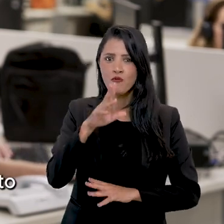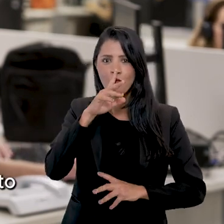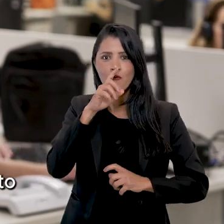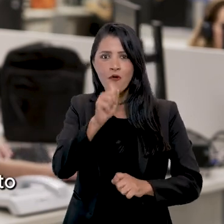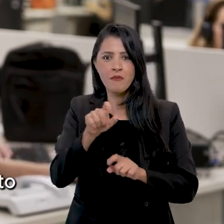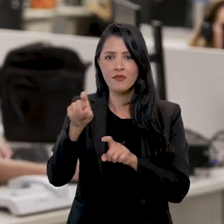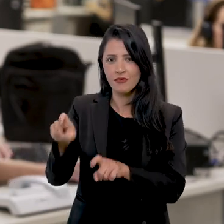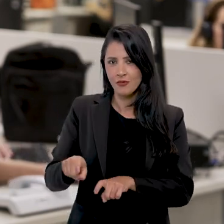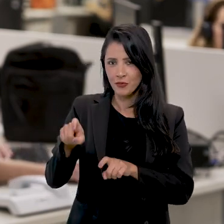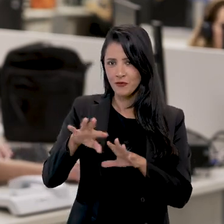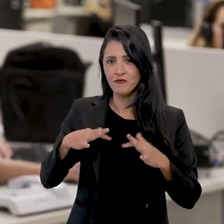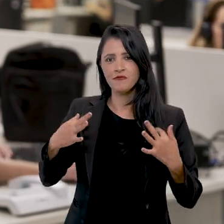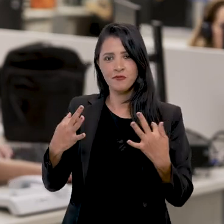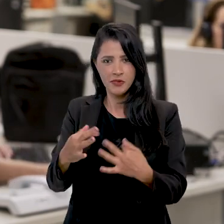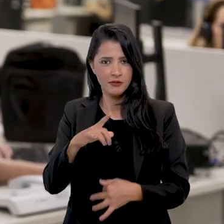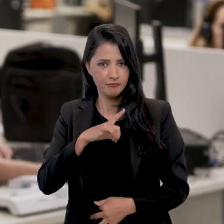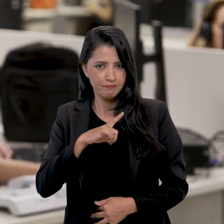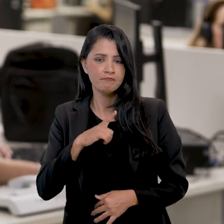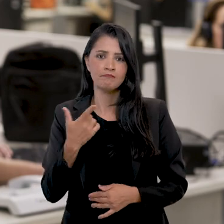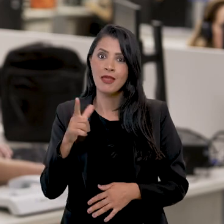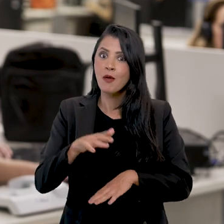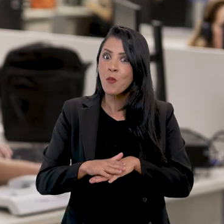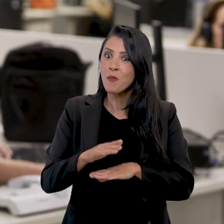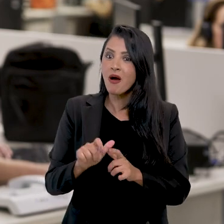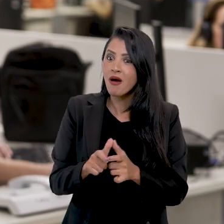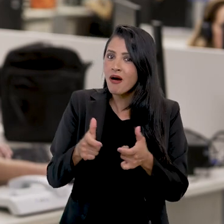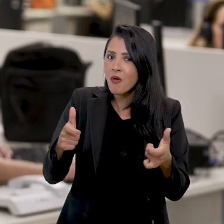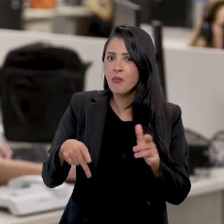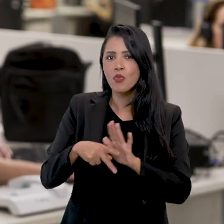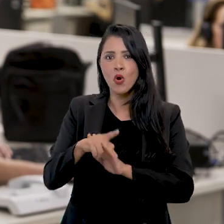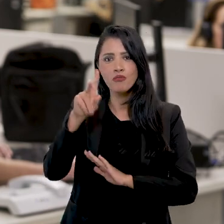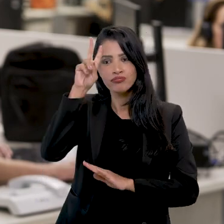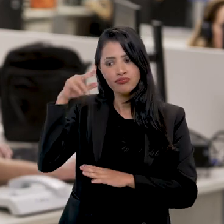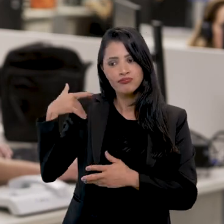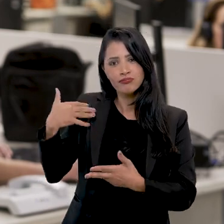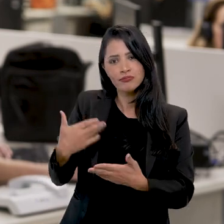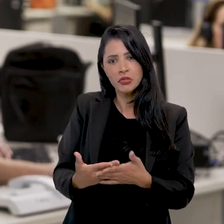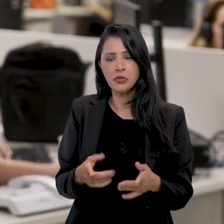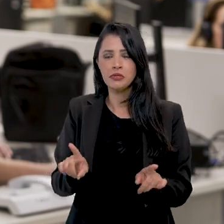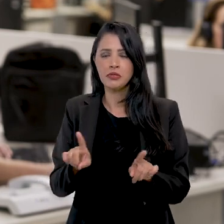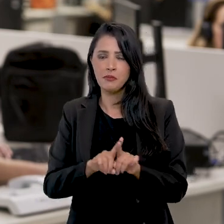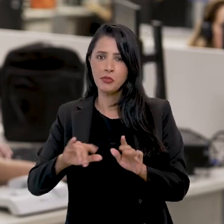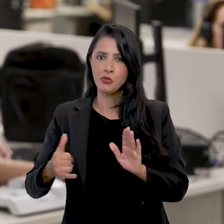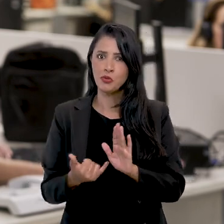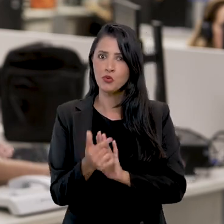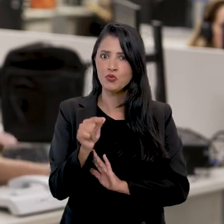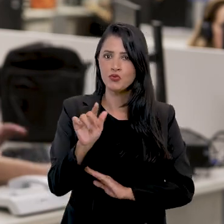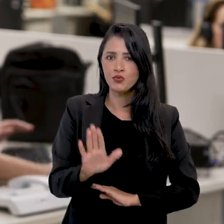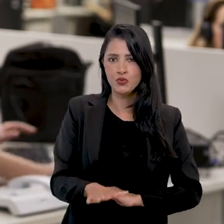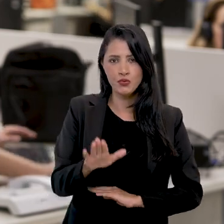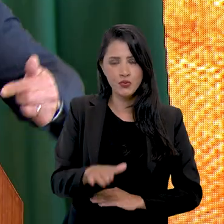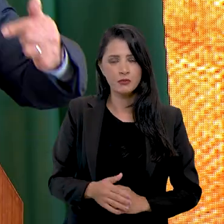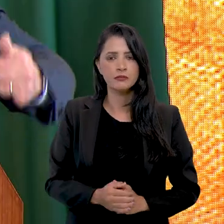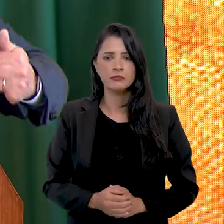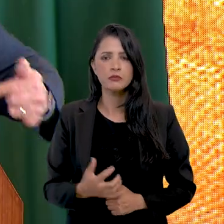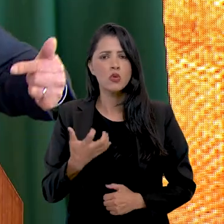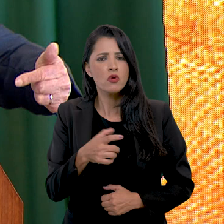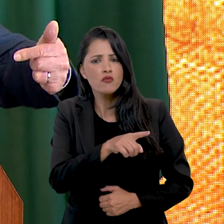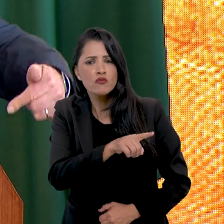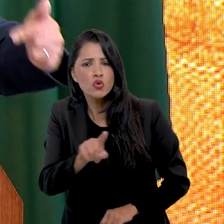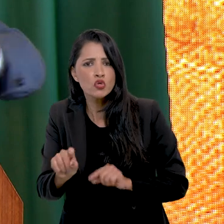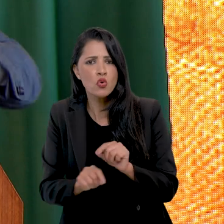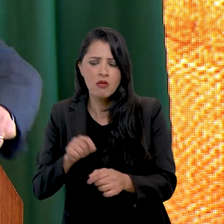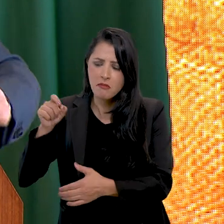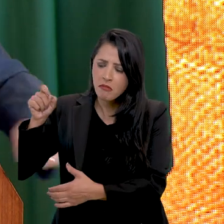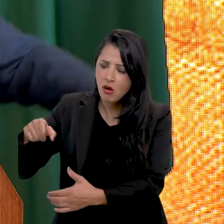de Fortalecimento da Agricultura Familiar, que será o maior da história e também juros mais baixos. Eu quero